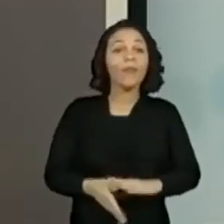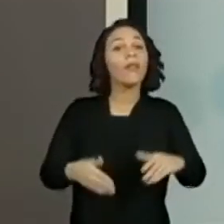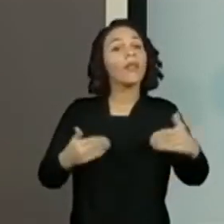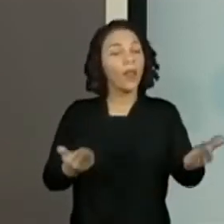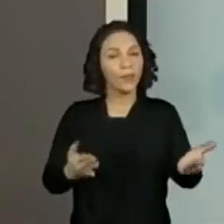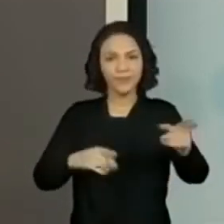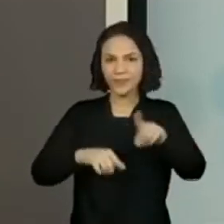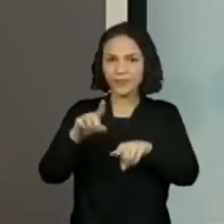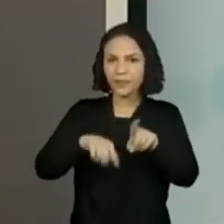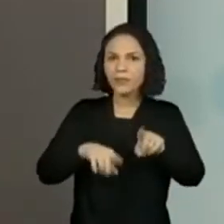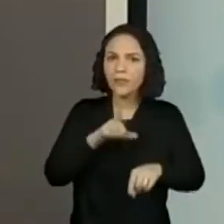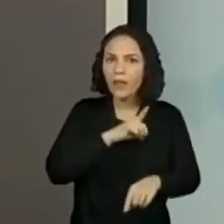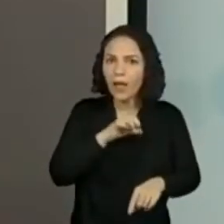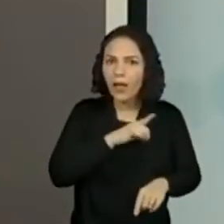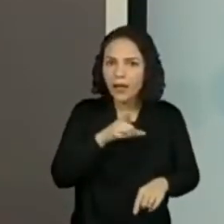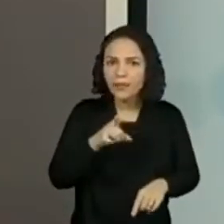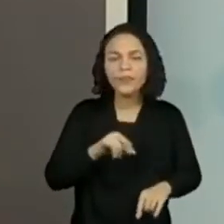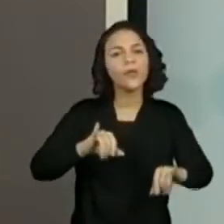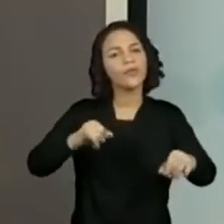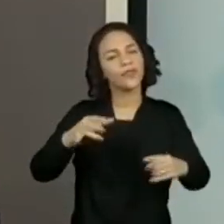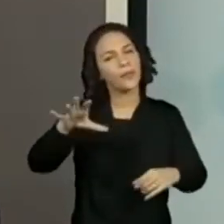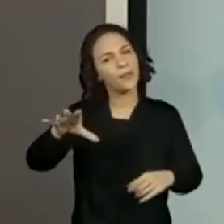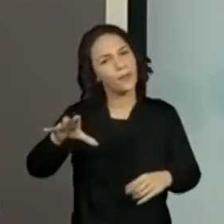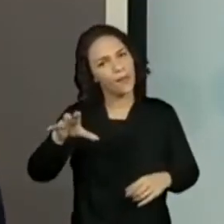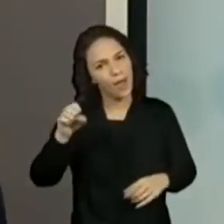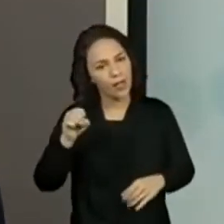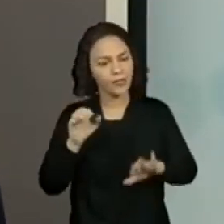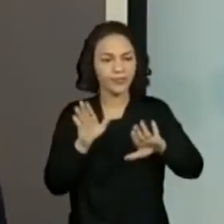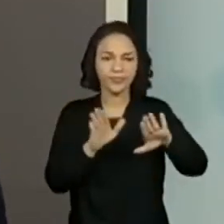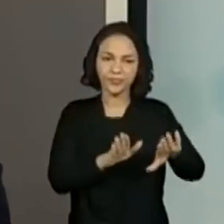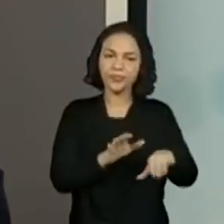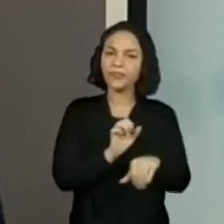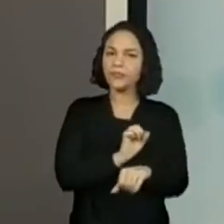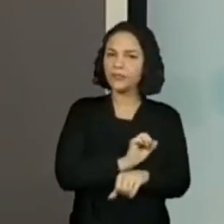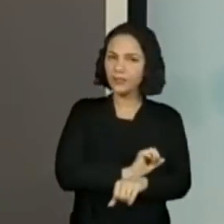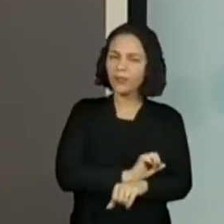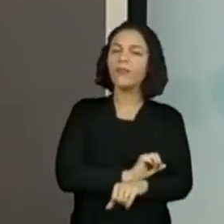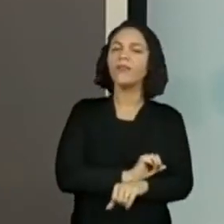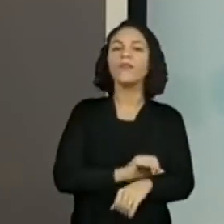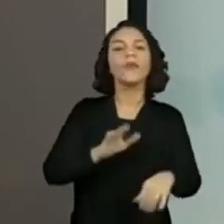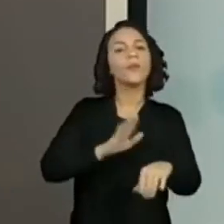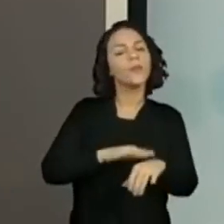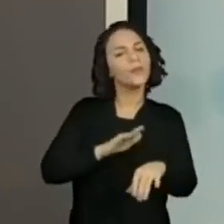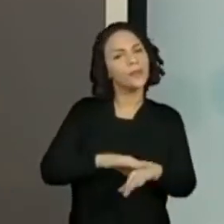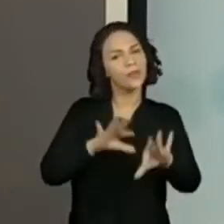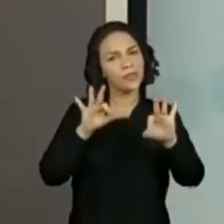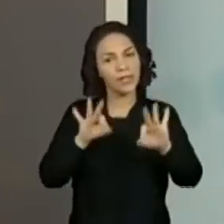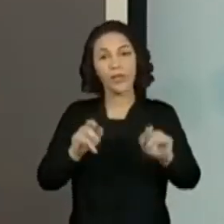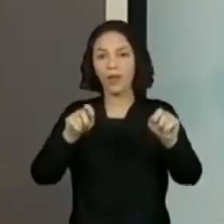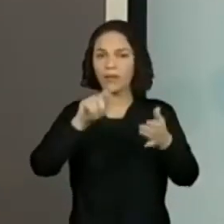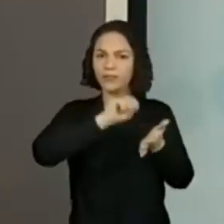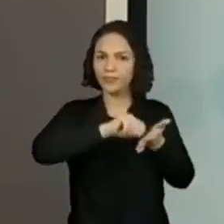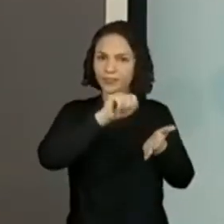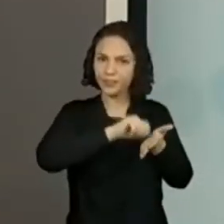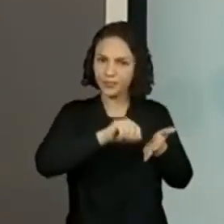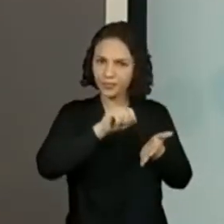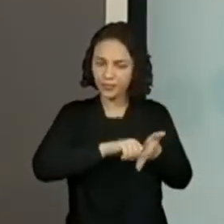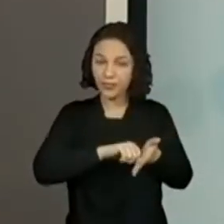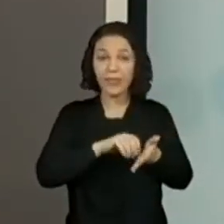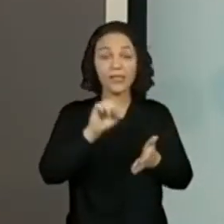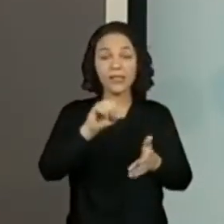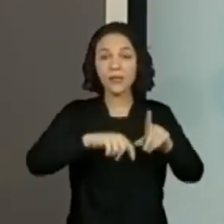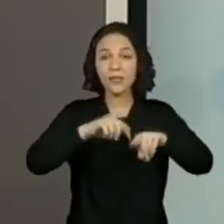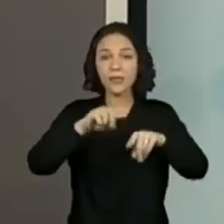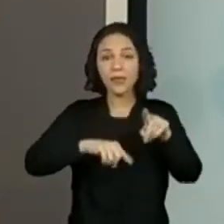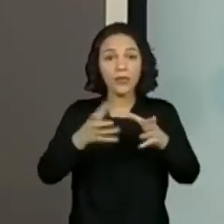material, pegue, já deixe aí pertinho, porque no momento da nossa aula, a gente vai poder escrever. Quem não tem o